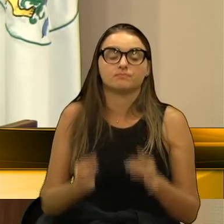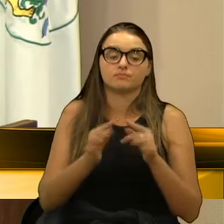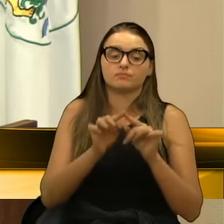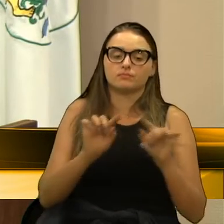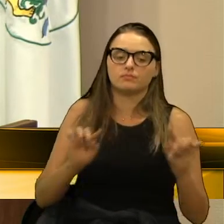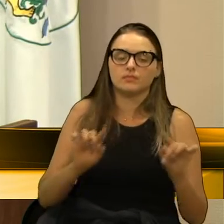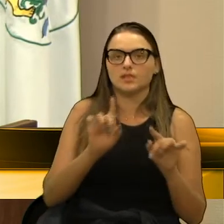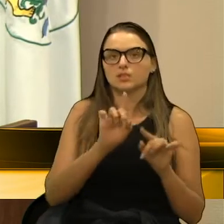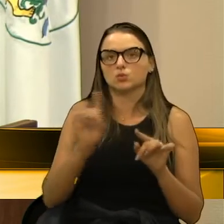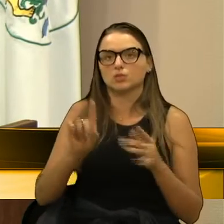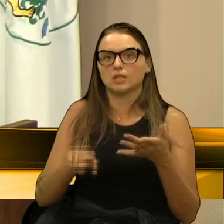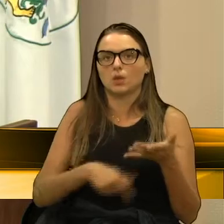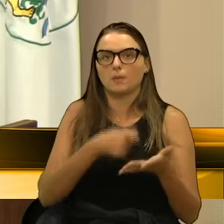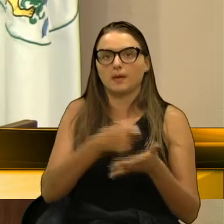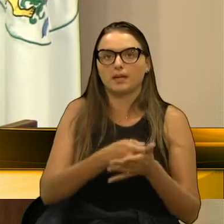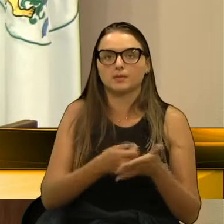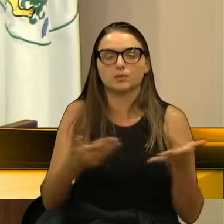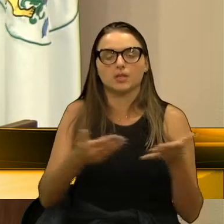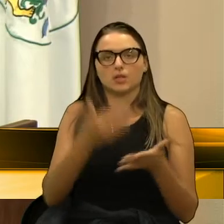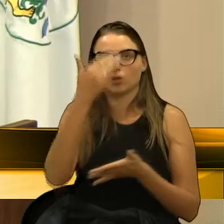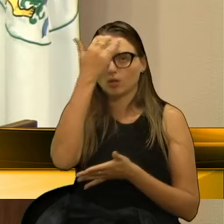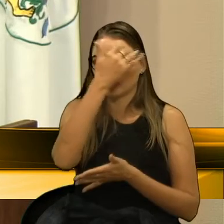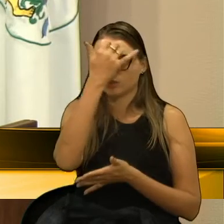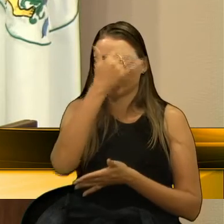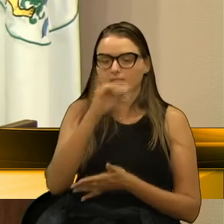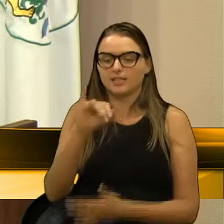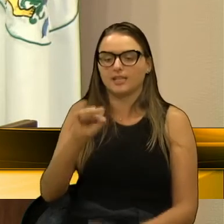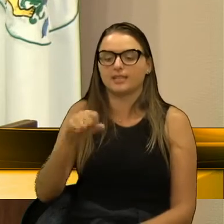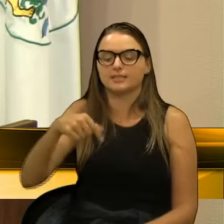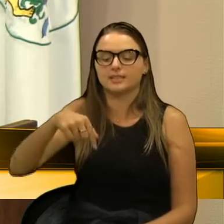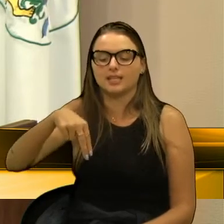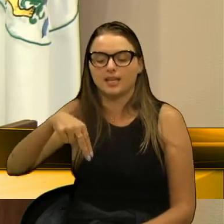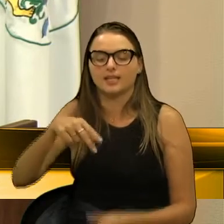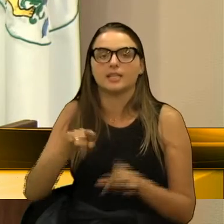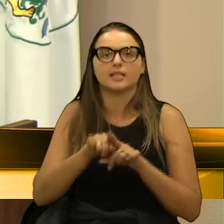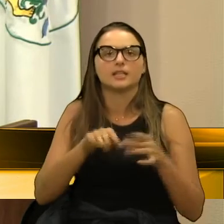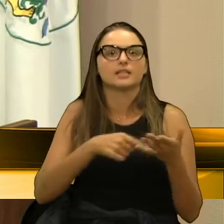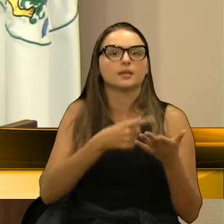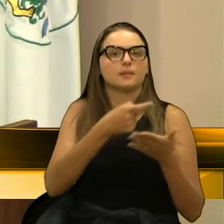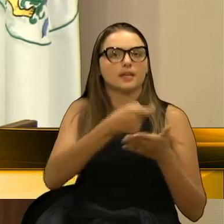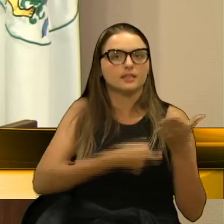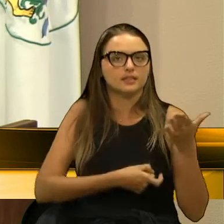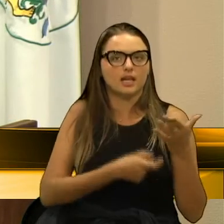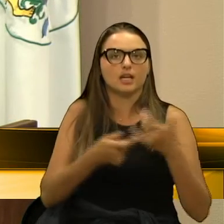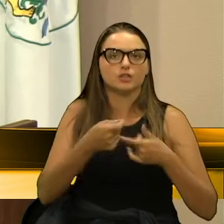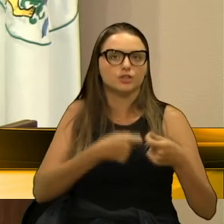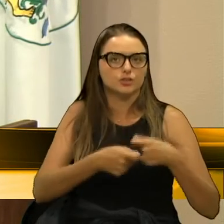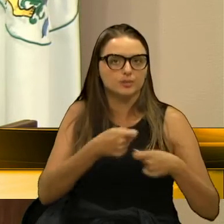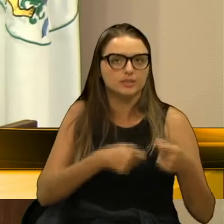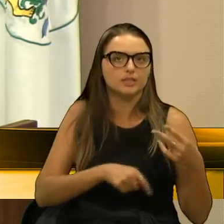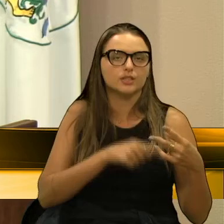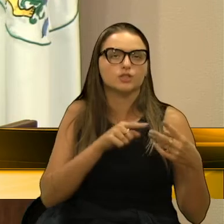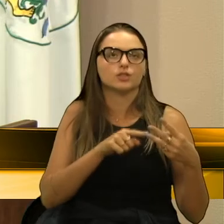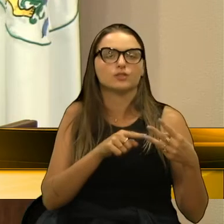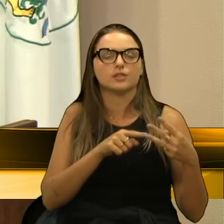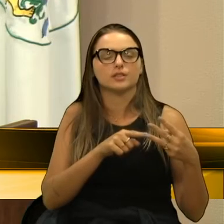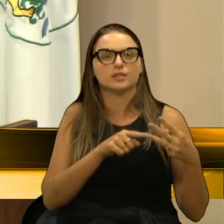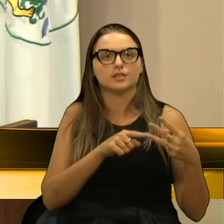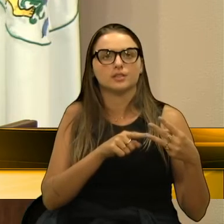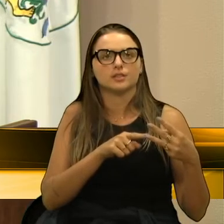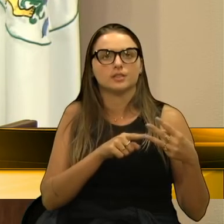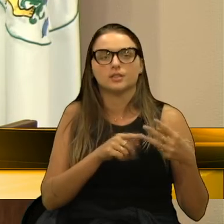que o prefeito está propondo, do DSQN, da taxa de administração, e,